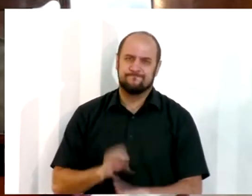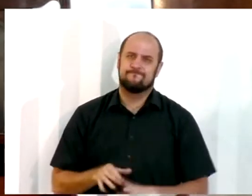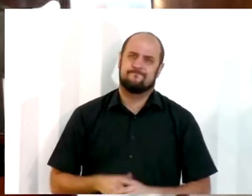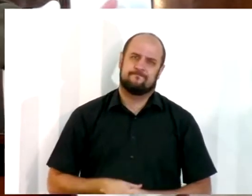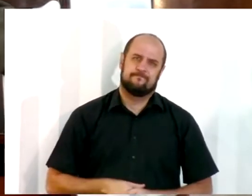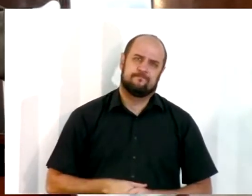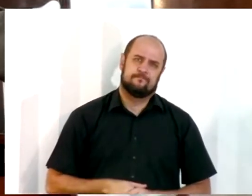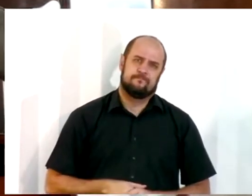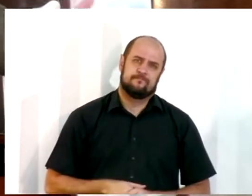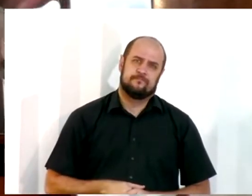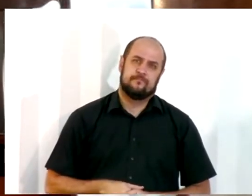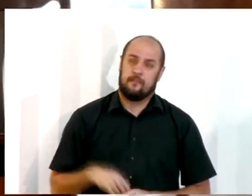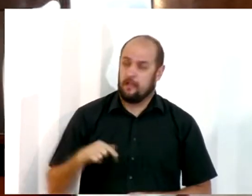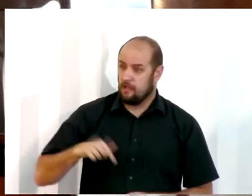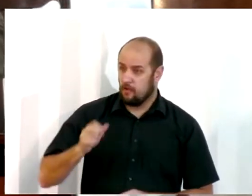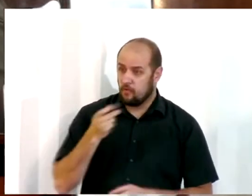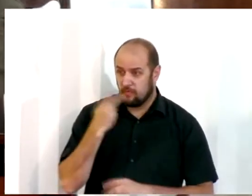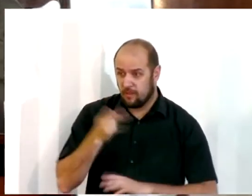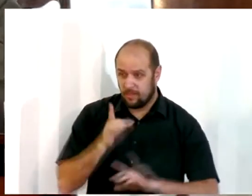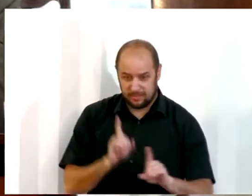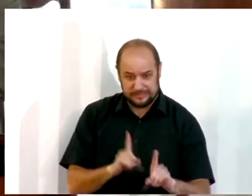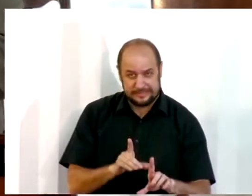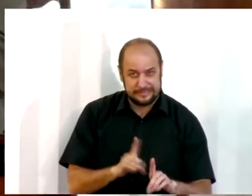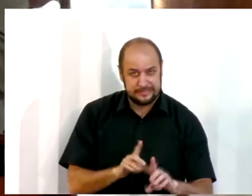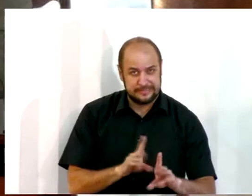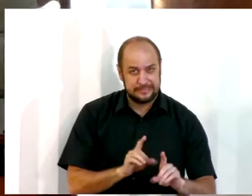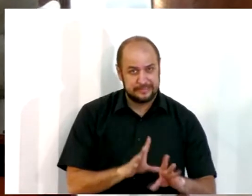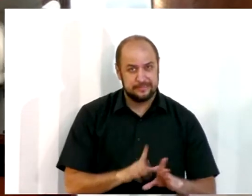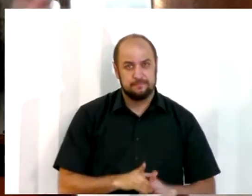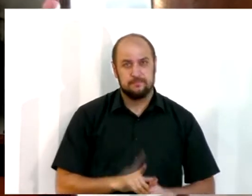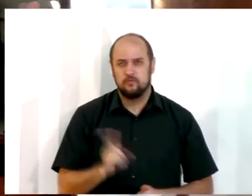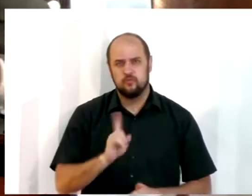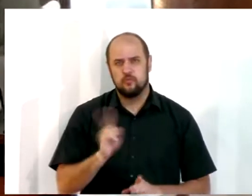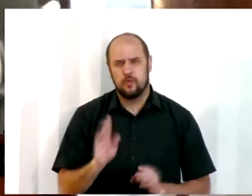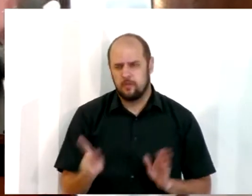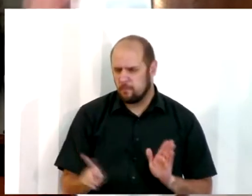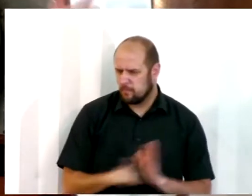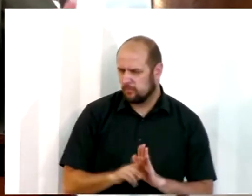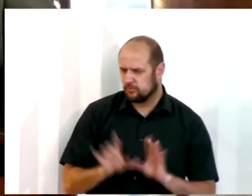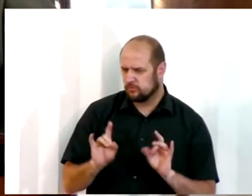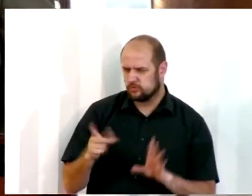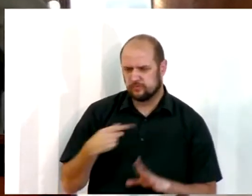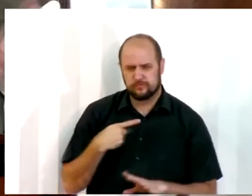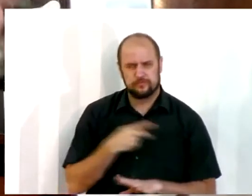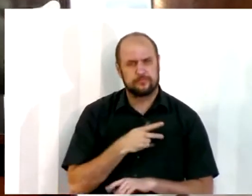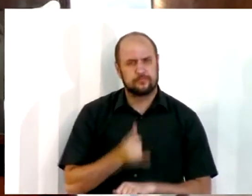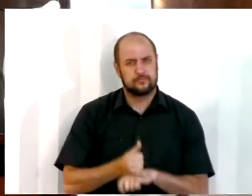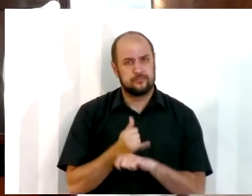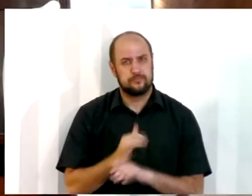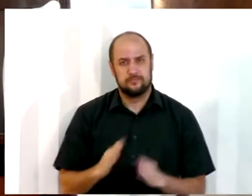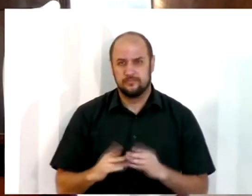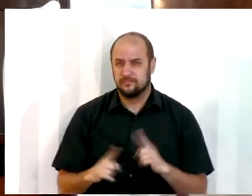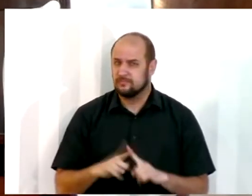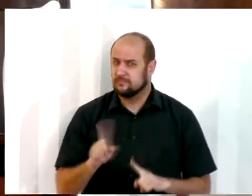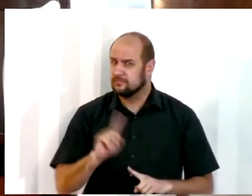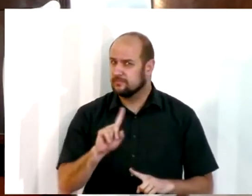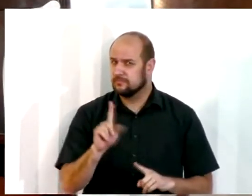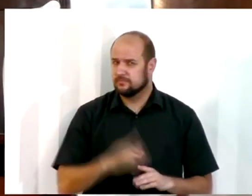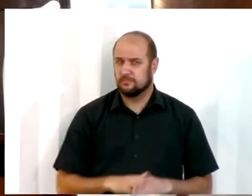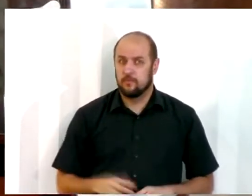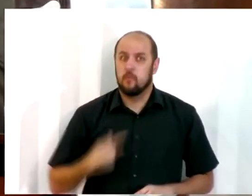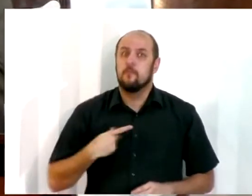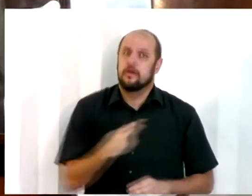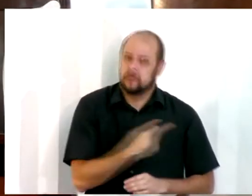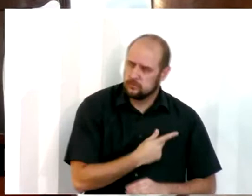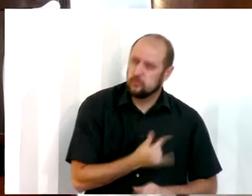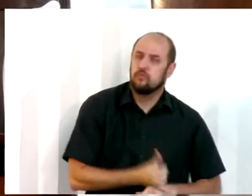Temos falado tanto aqui na Igreja do Discipulado e não é algo restrito aos pastores, aos líderes da Igreja. Nós, pastores, líderes,